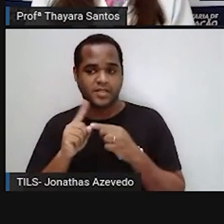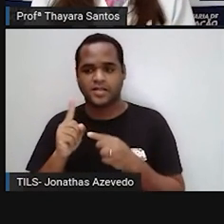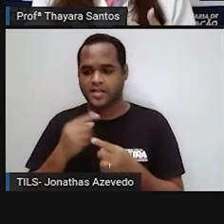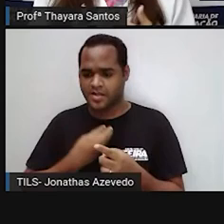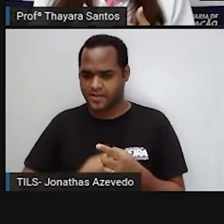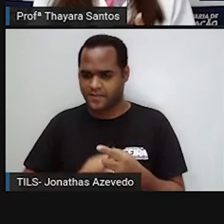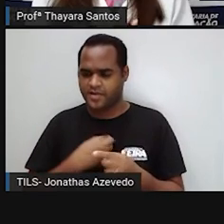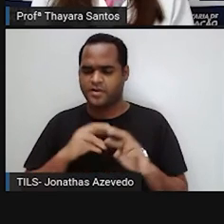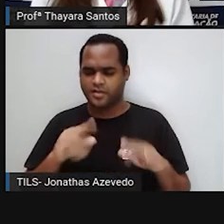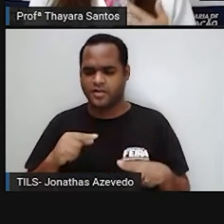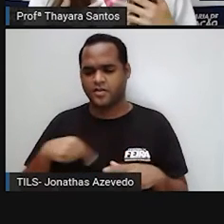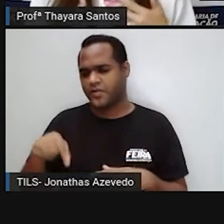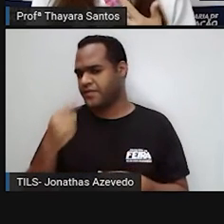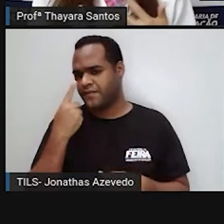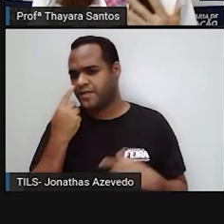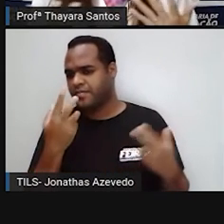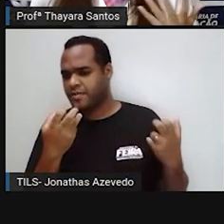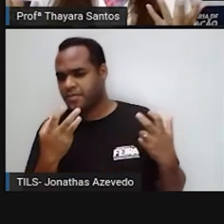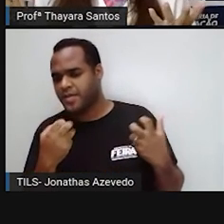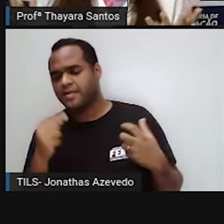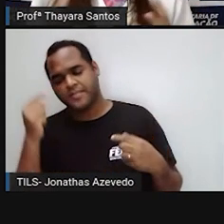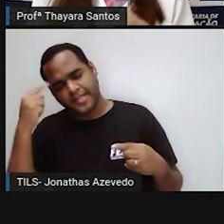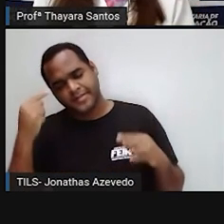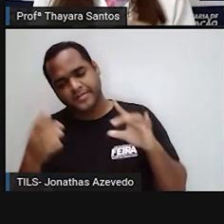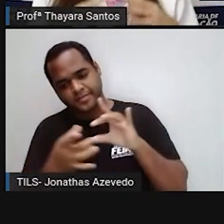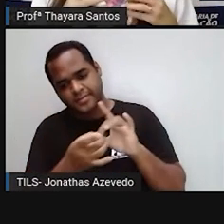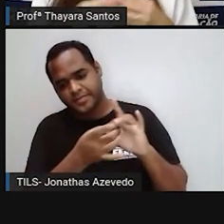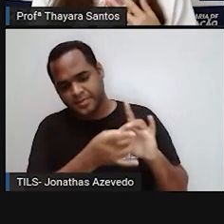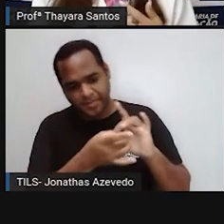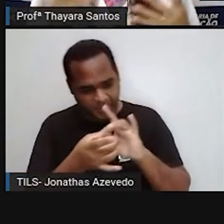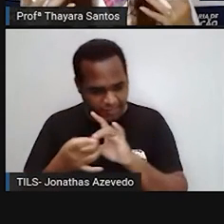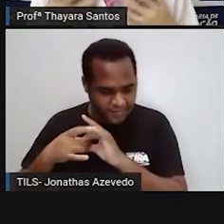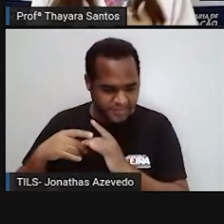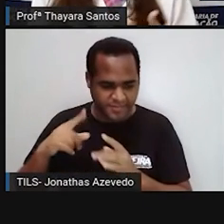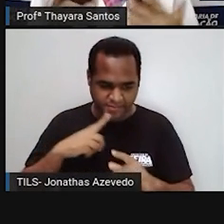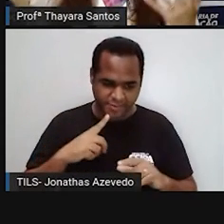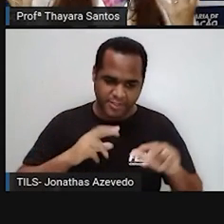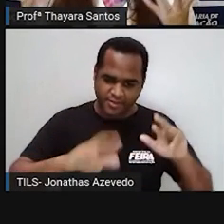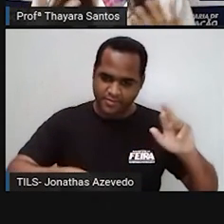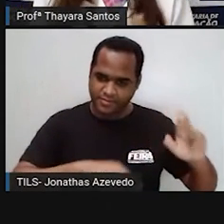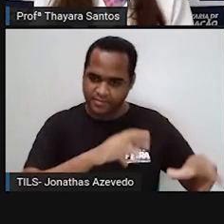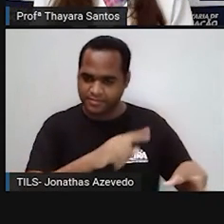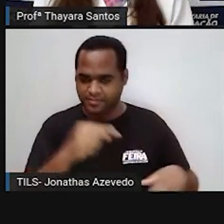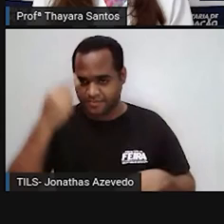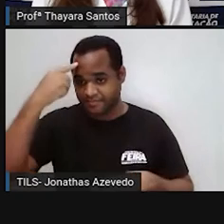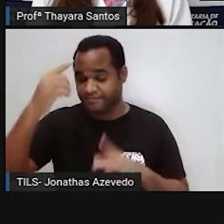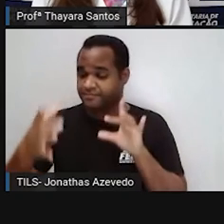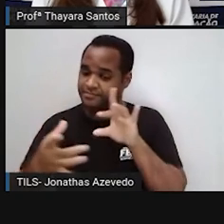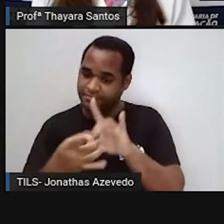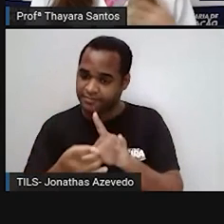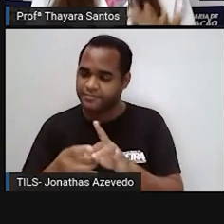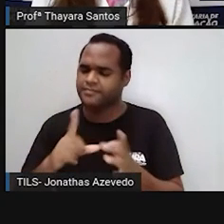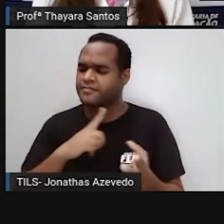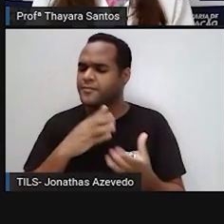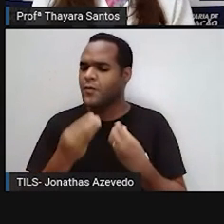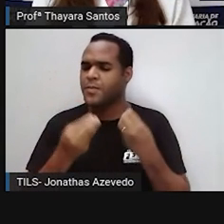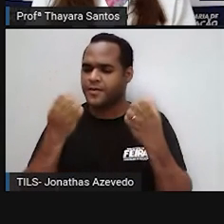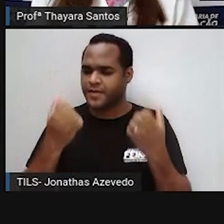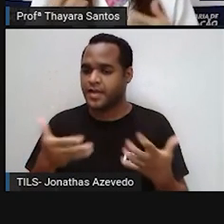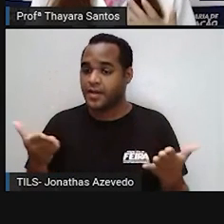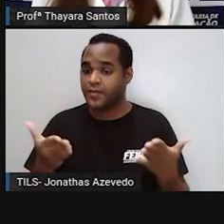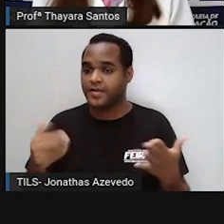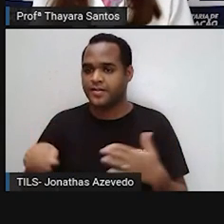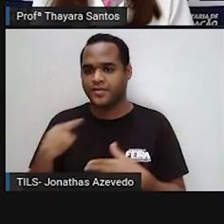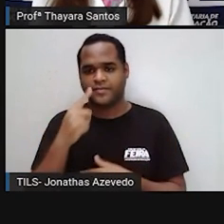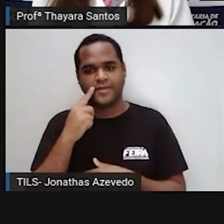vida. Mas como a gente já viu, está tudo conectado, nesse nosso ambiente, nesse nosso planeta, está tudo conectado. E agora, depois